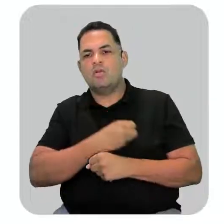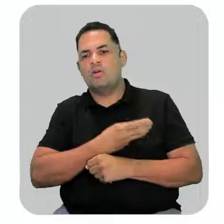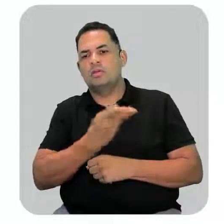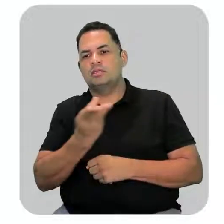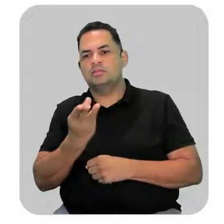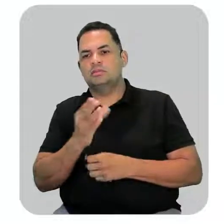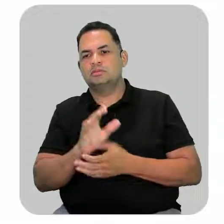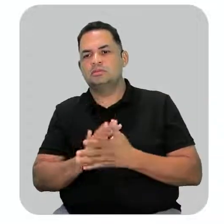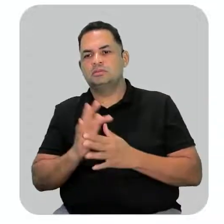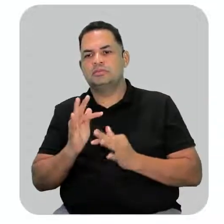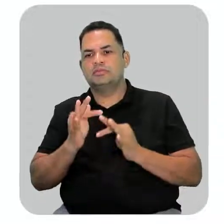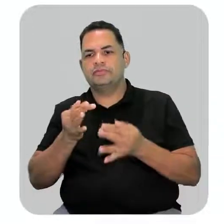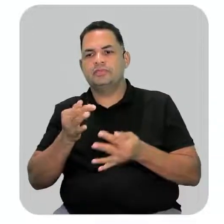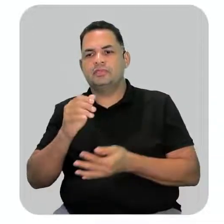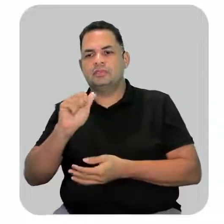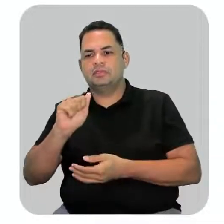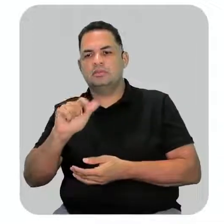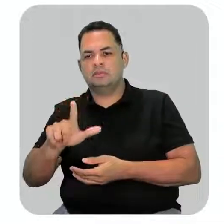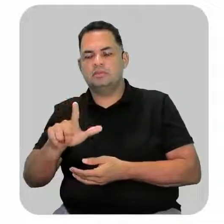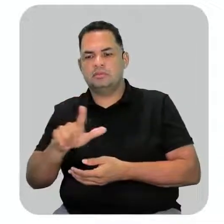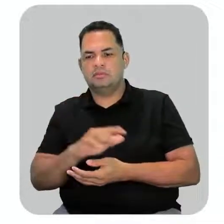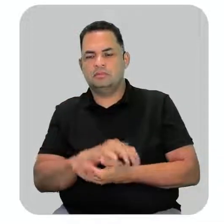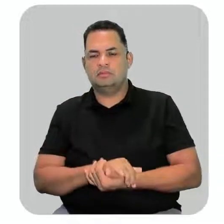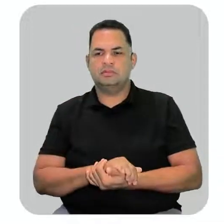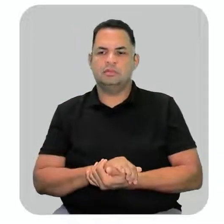e a terminação ao.